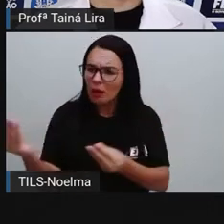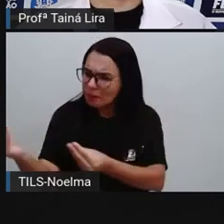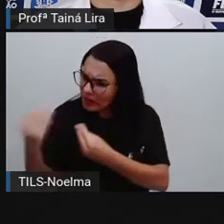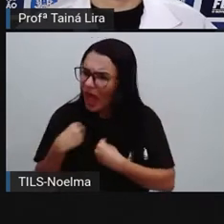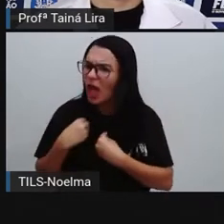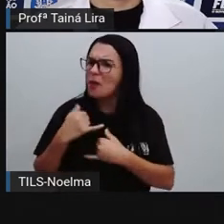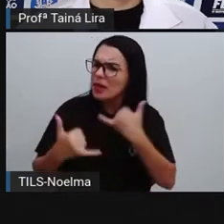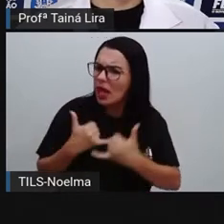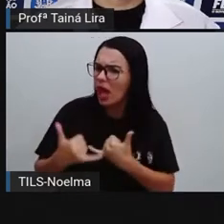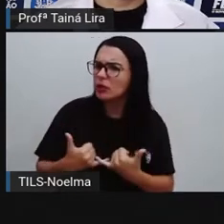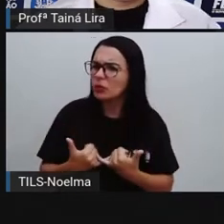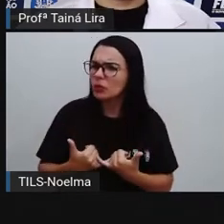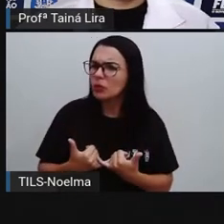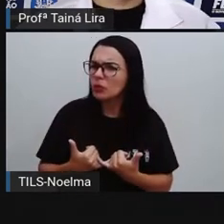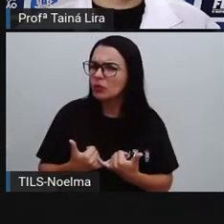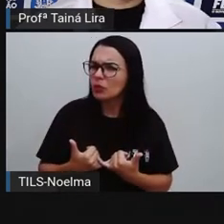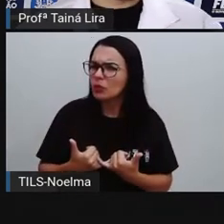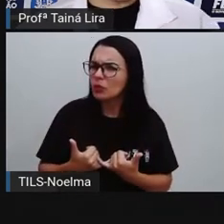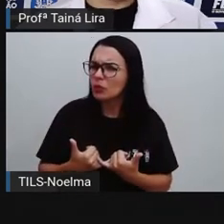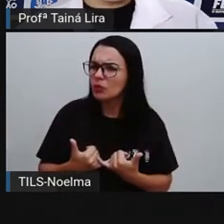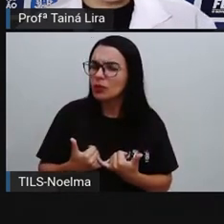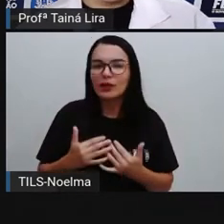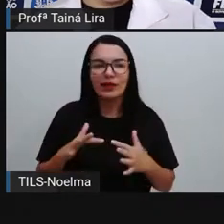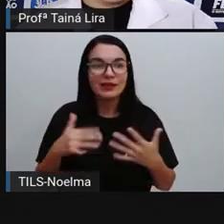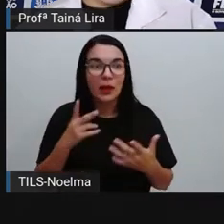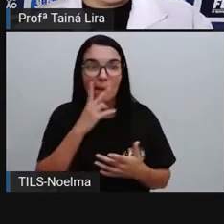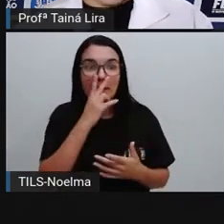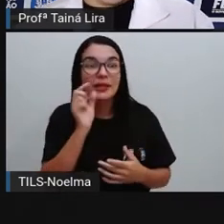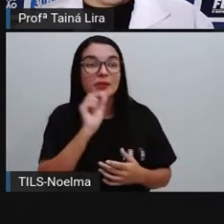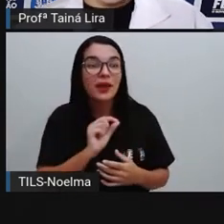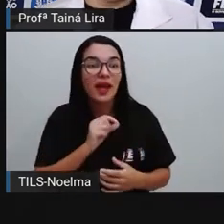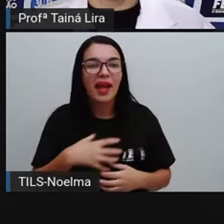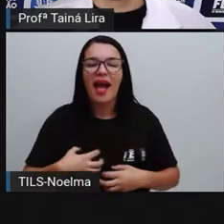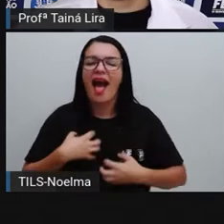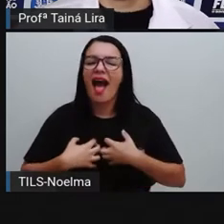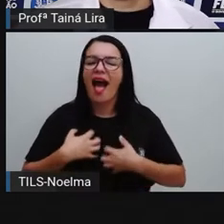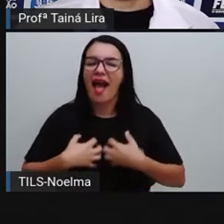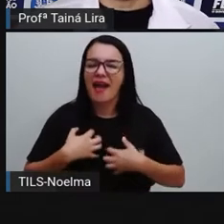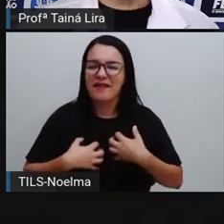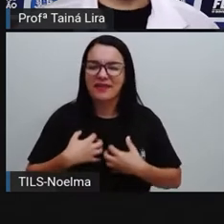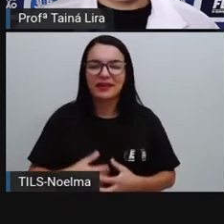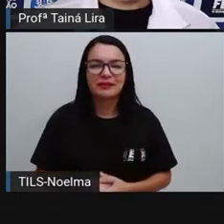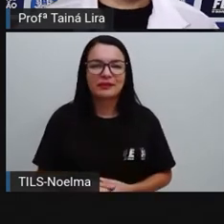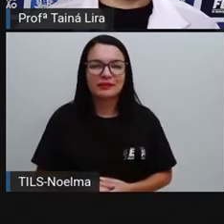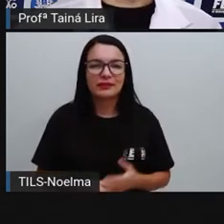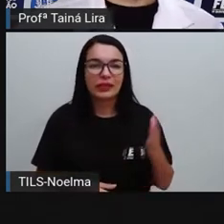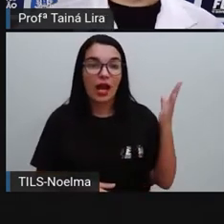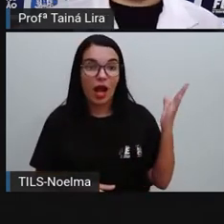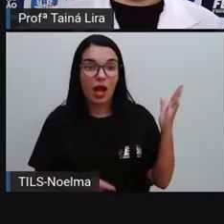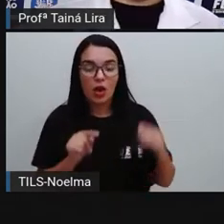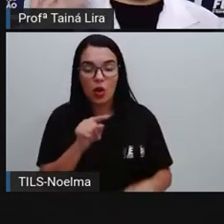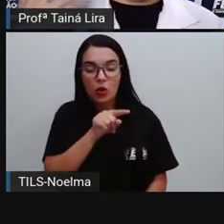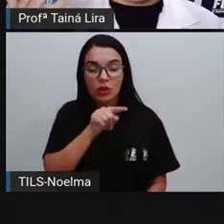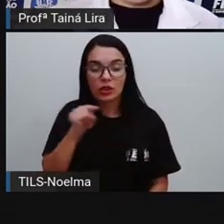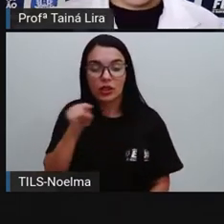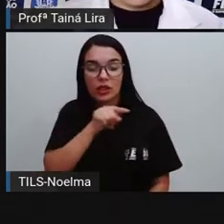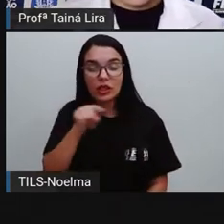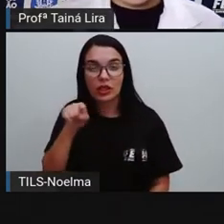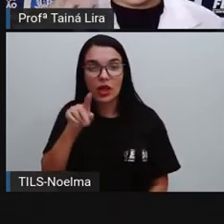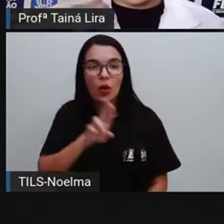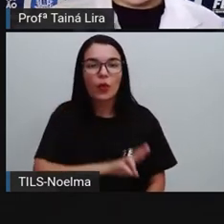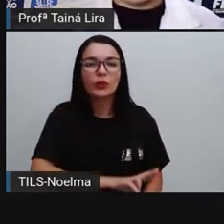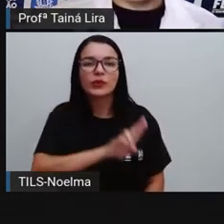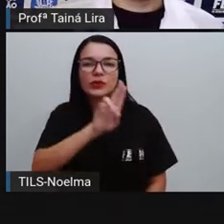brinquedo. Então, a pessoa deve estar ali muito chateada, né? O travessão. Travessão